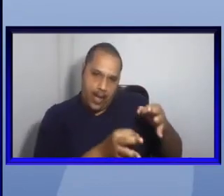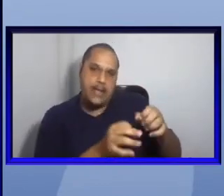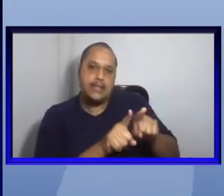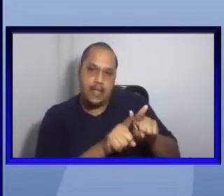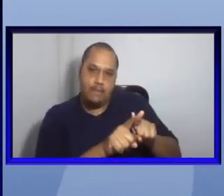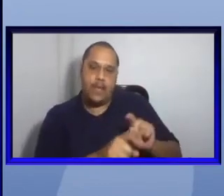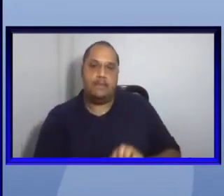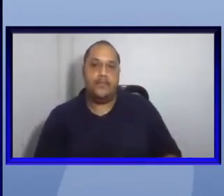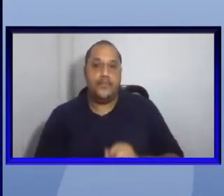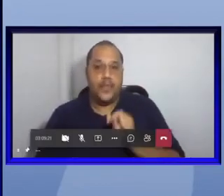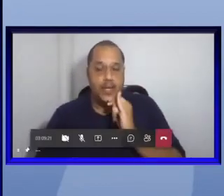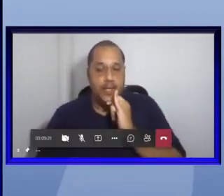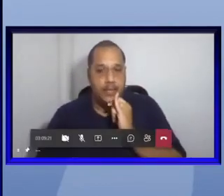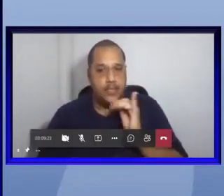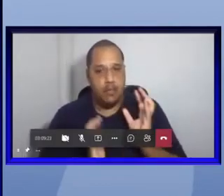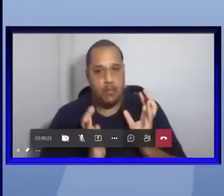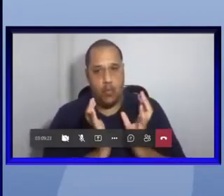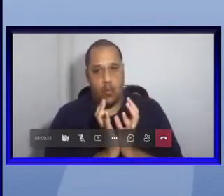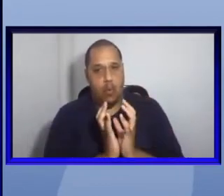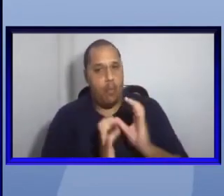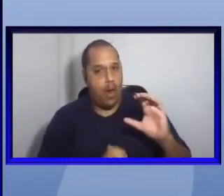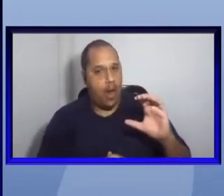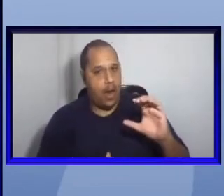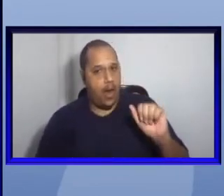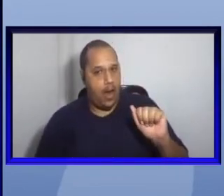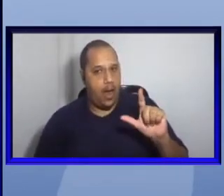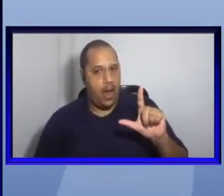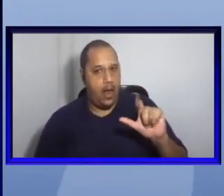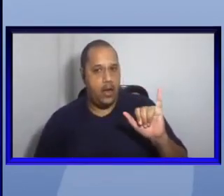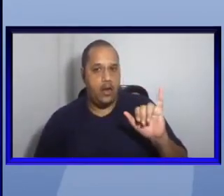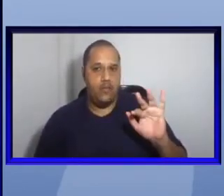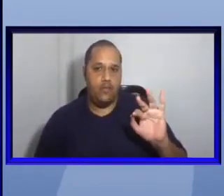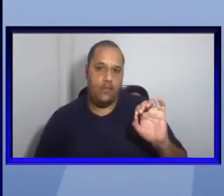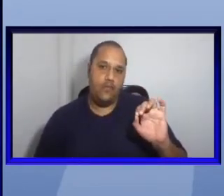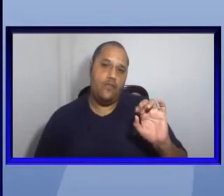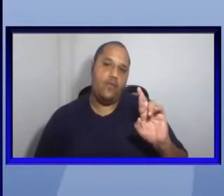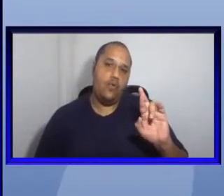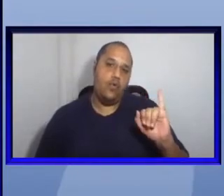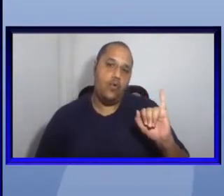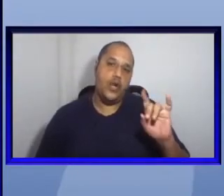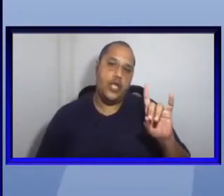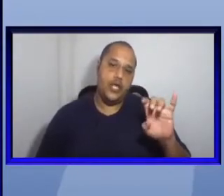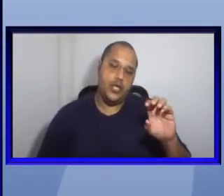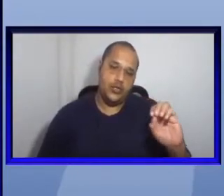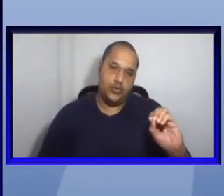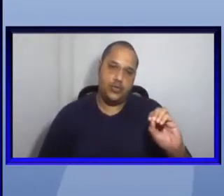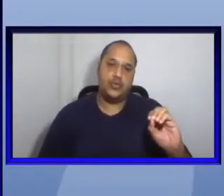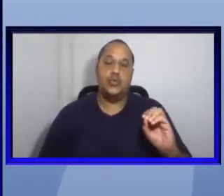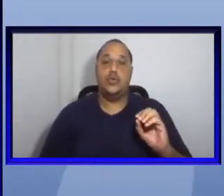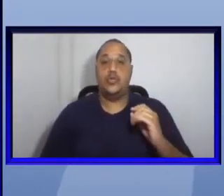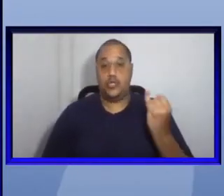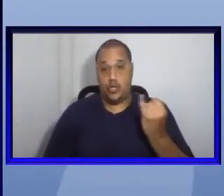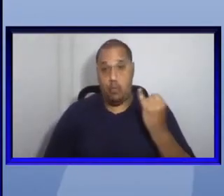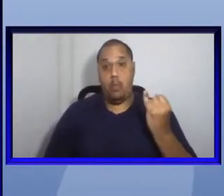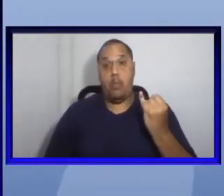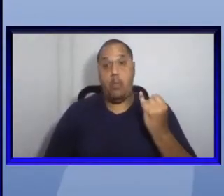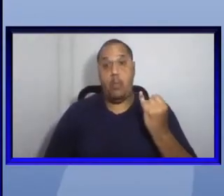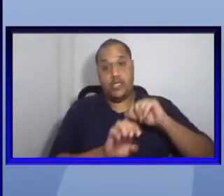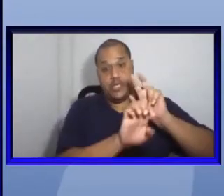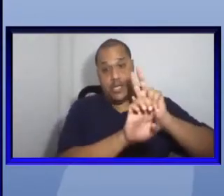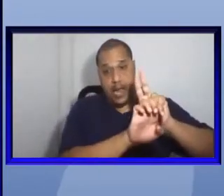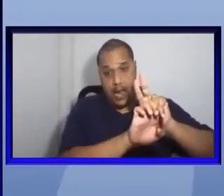grupo califorídeo por exemplo que é um dos grupos de maior importância na entomologia forense